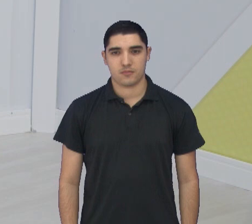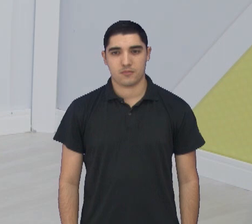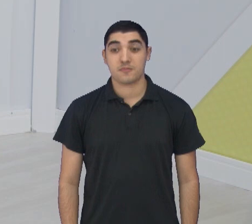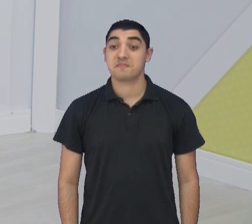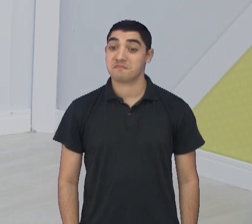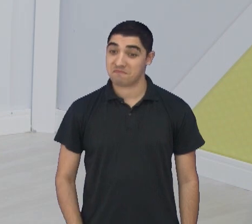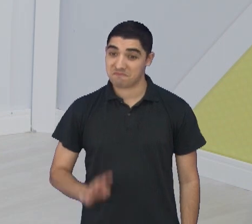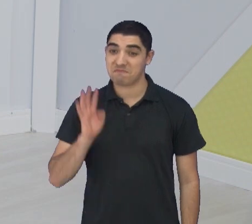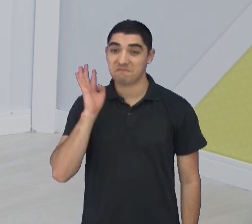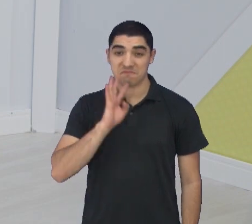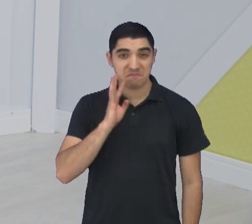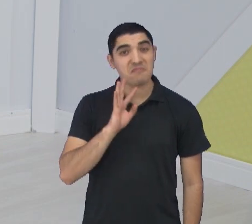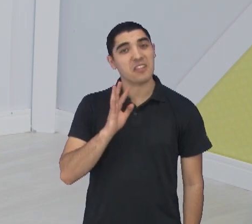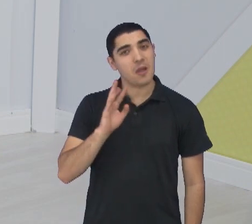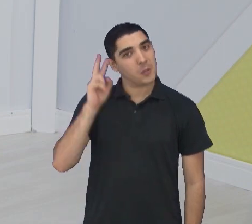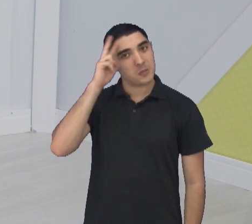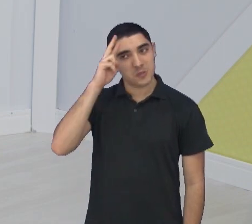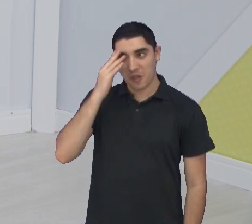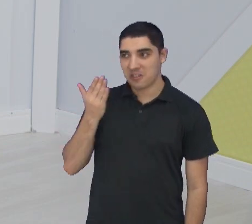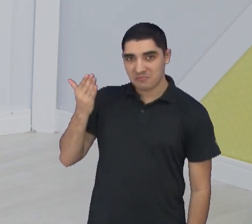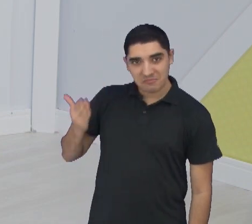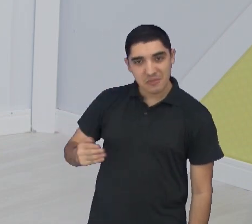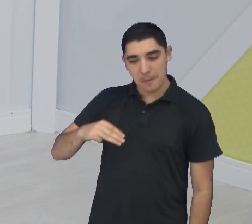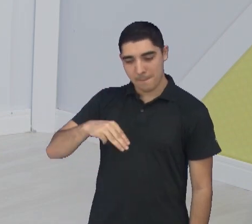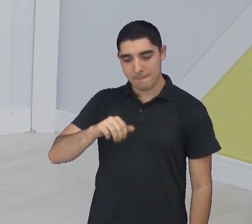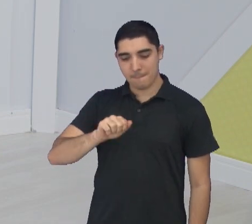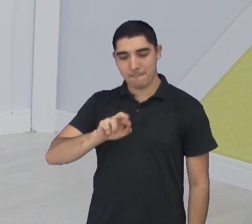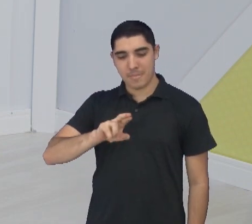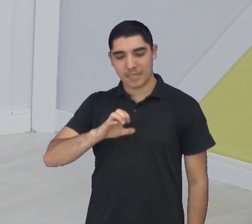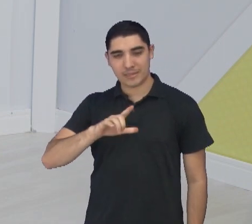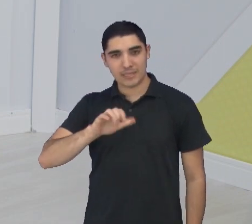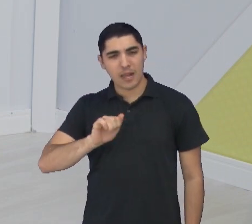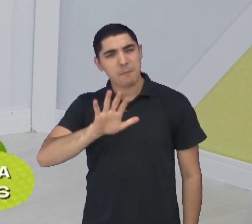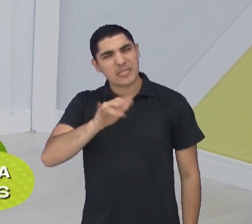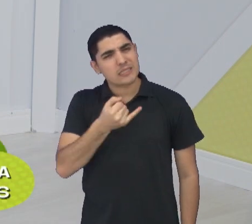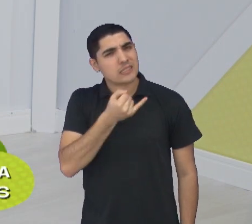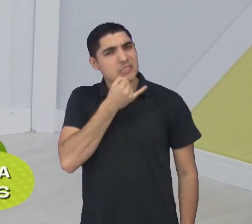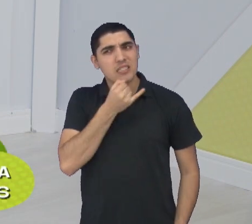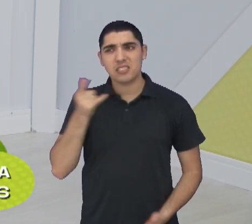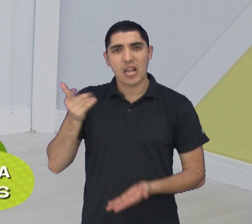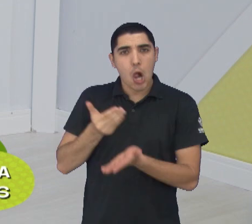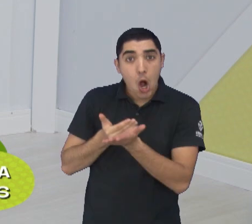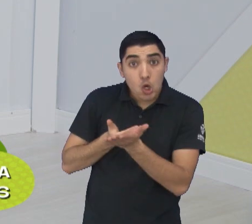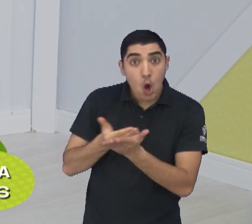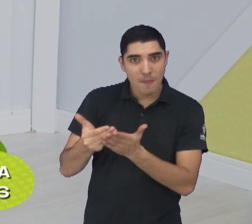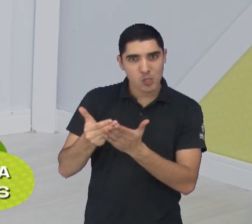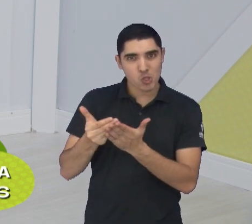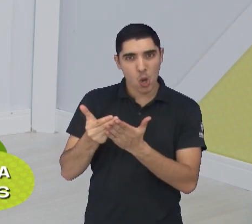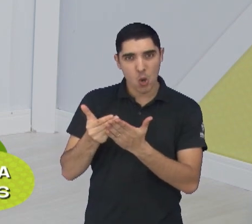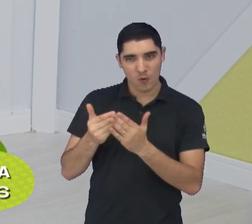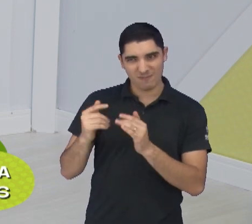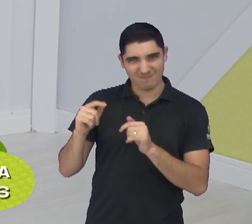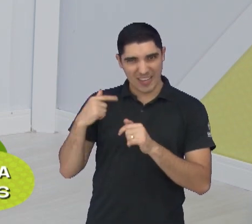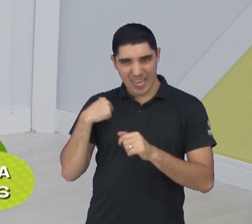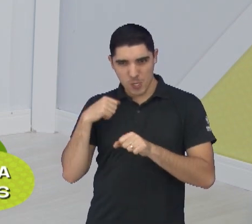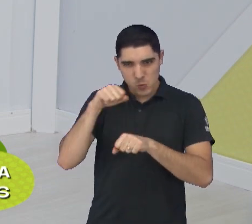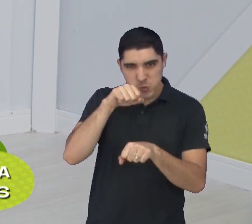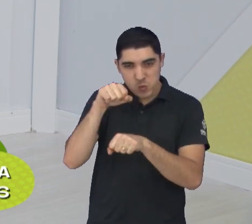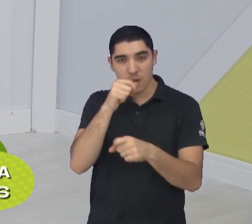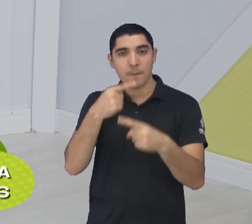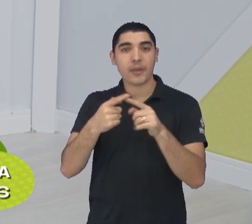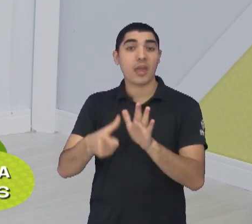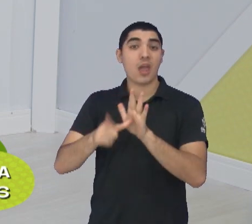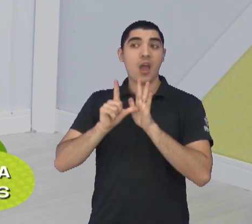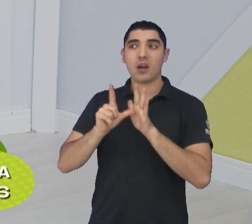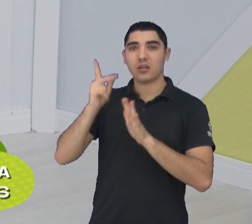Muito bacana a história da Marcela. Agora, Brunão, triste por um lado, ela tem que começar a lutar, praticar aí a defesa pessoal, que acabou se tornando